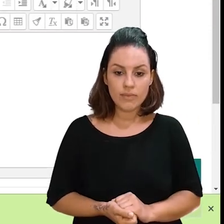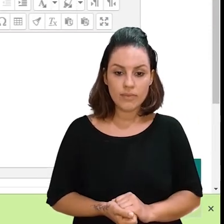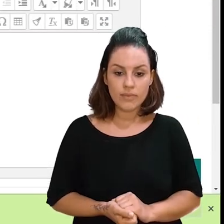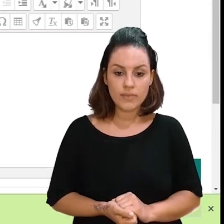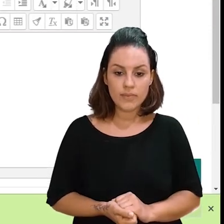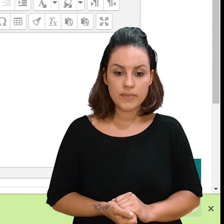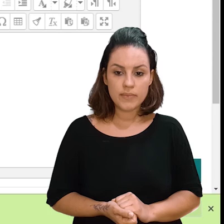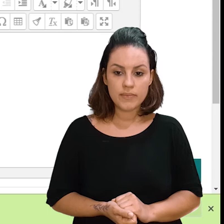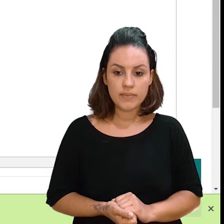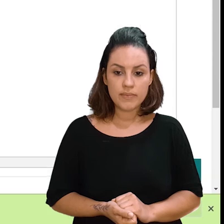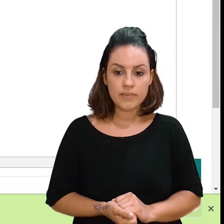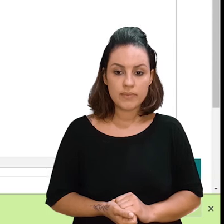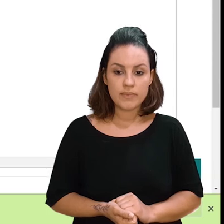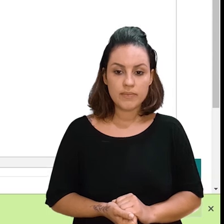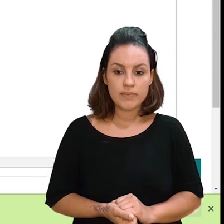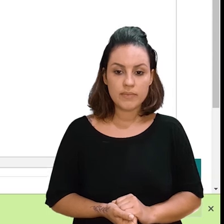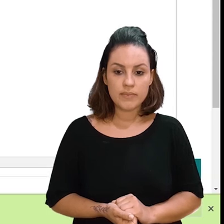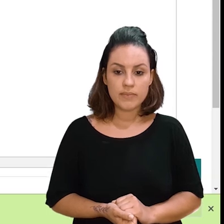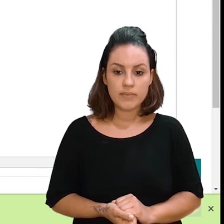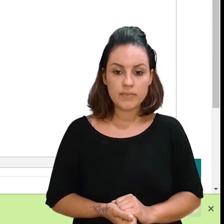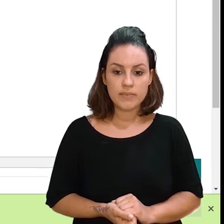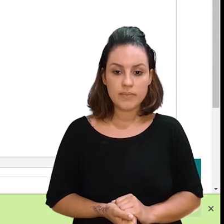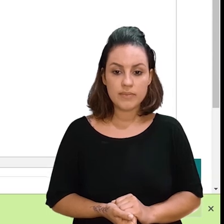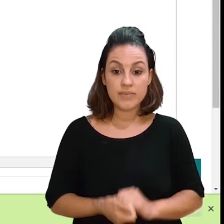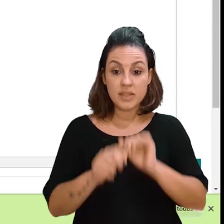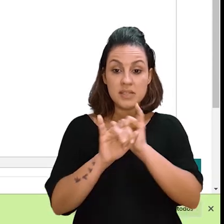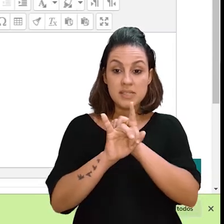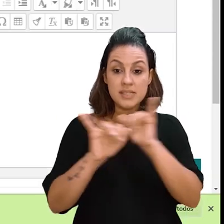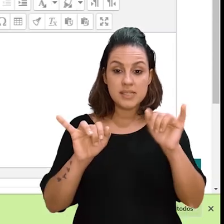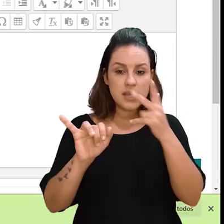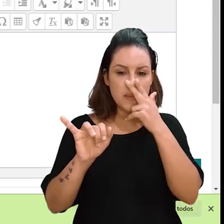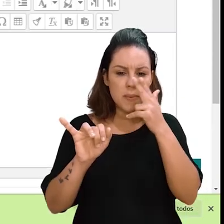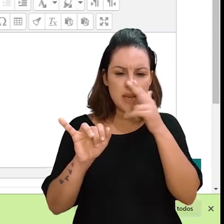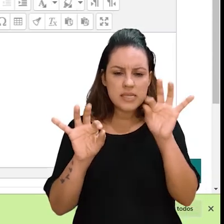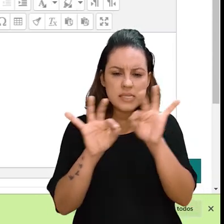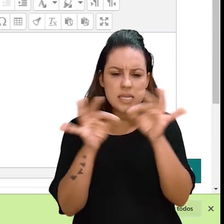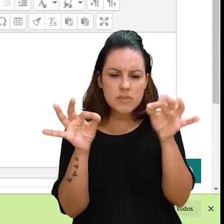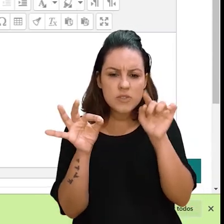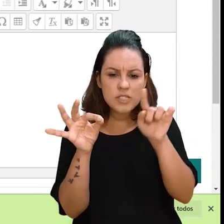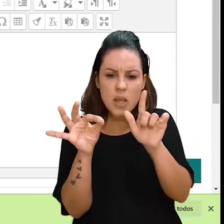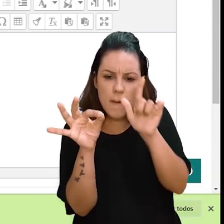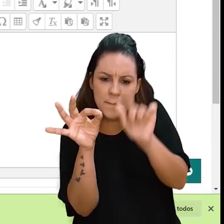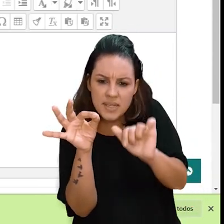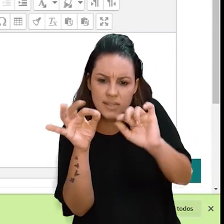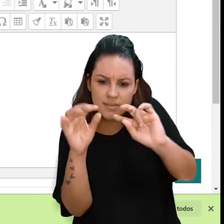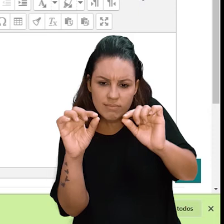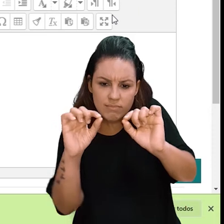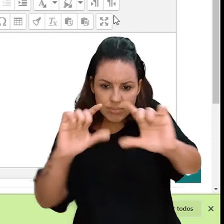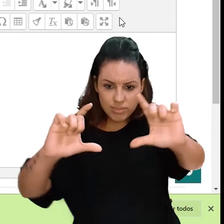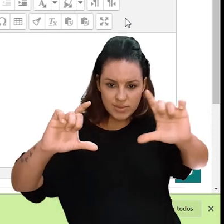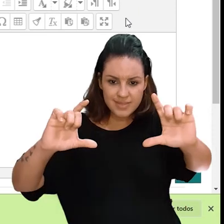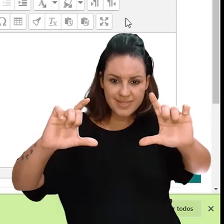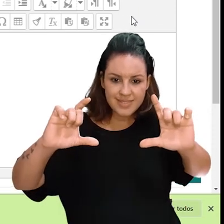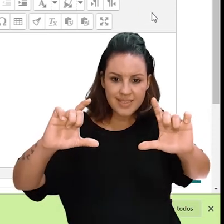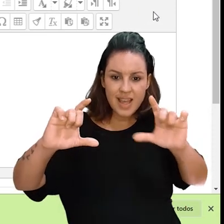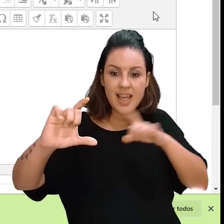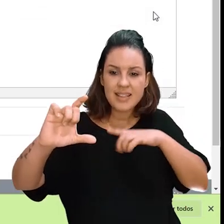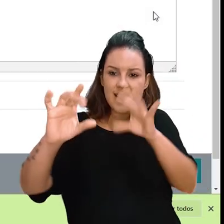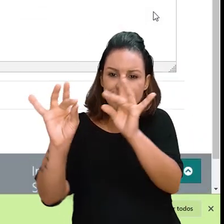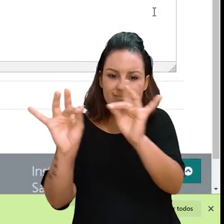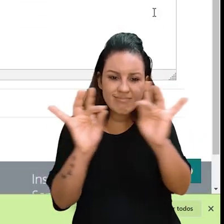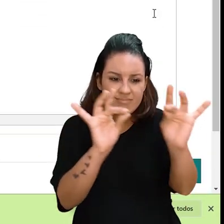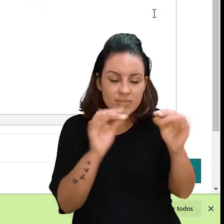Se aqui estiver fechado, basta clicar nesse link, que ele amplia e mostra outras opções